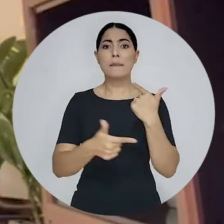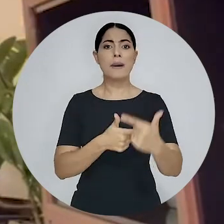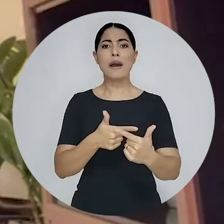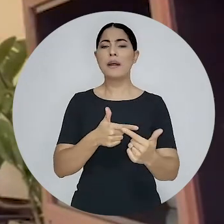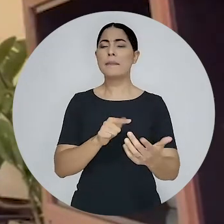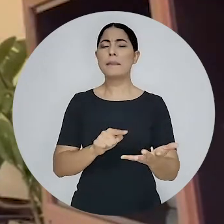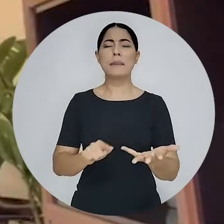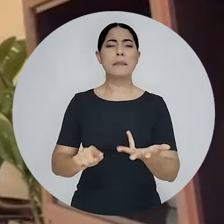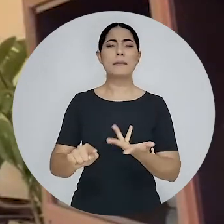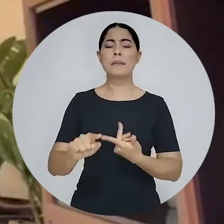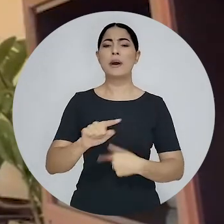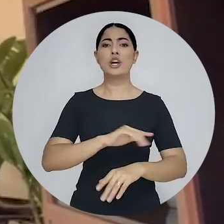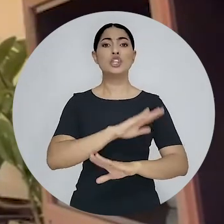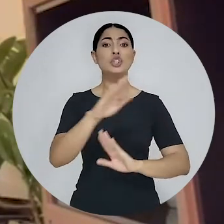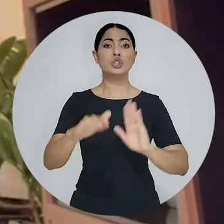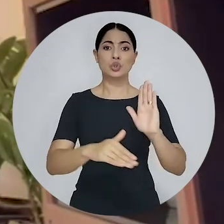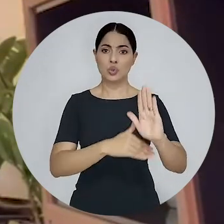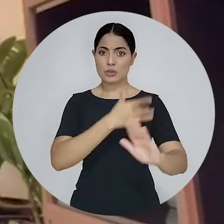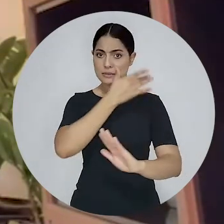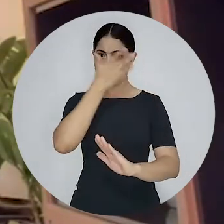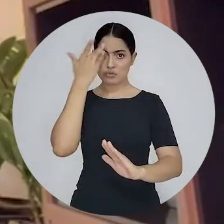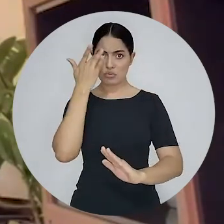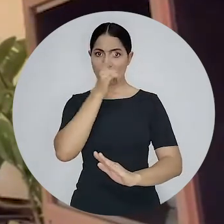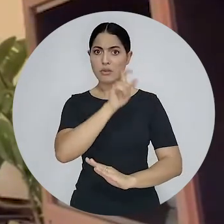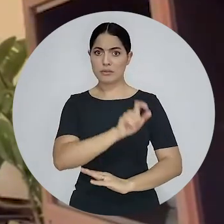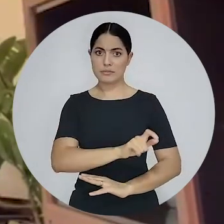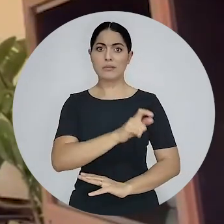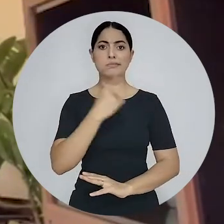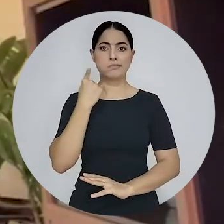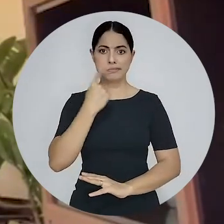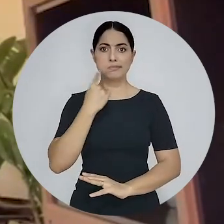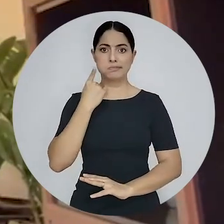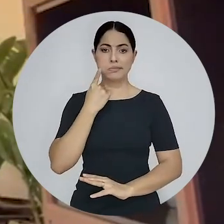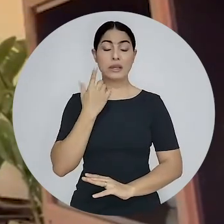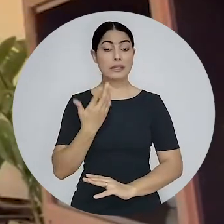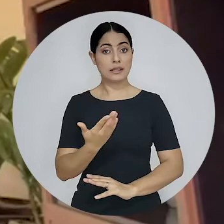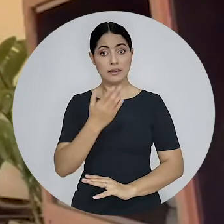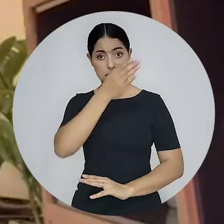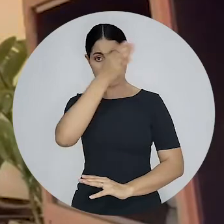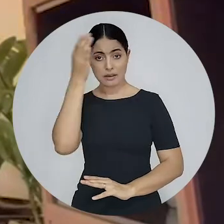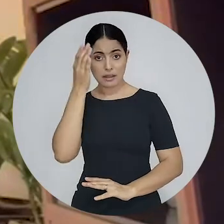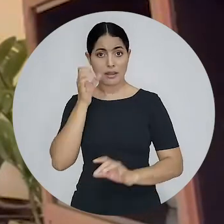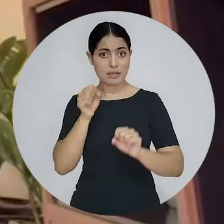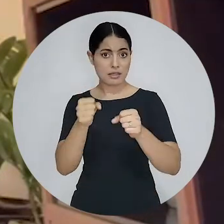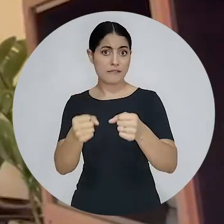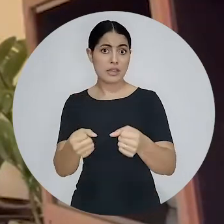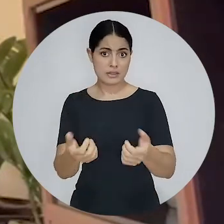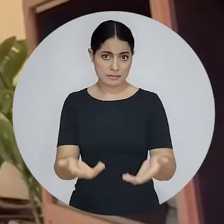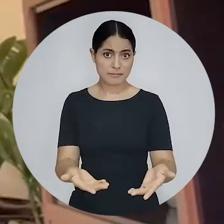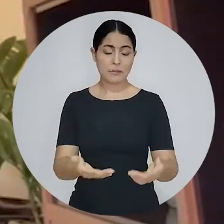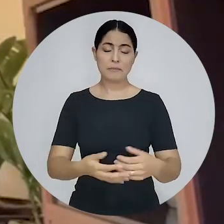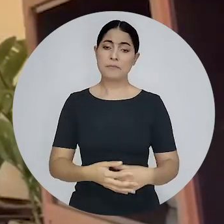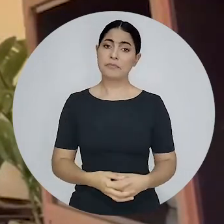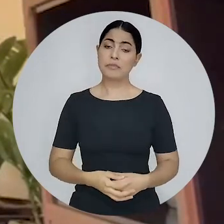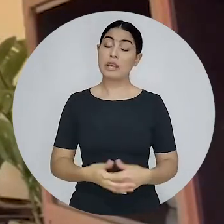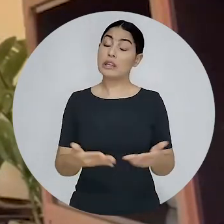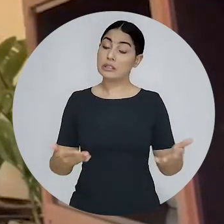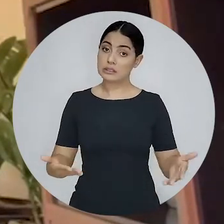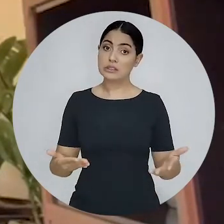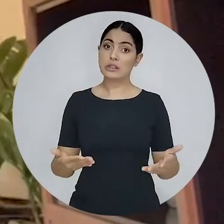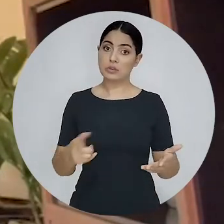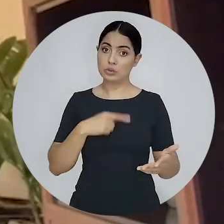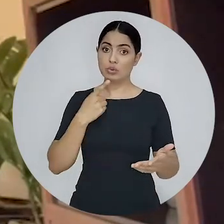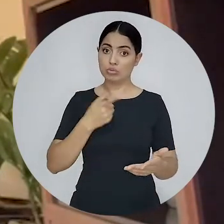de todos os patronos que ali comparecem para defender os seus constituídos.